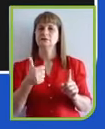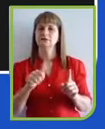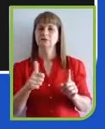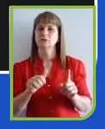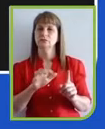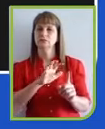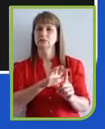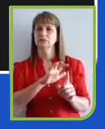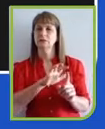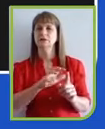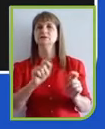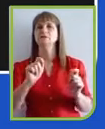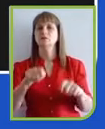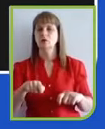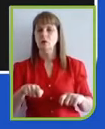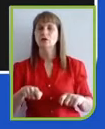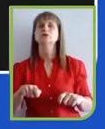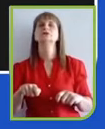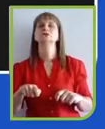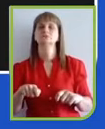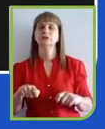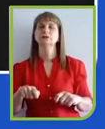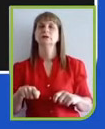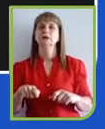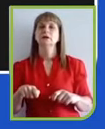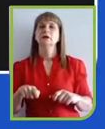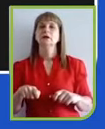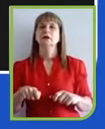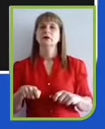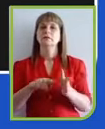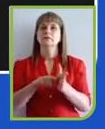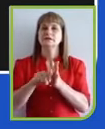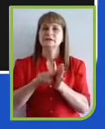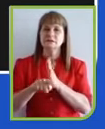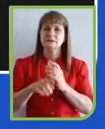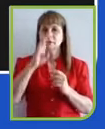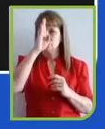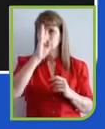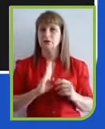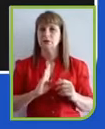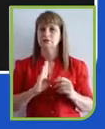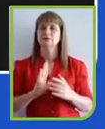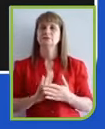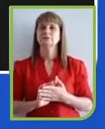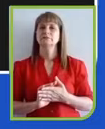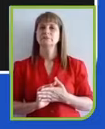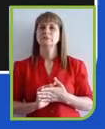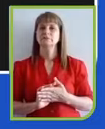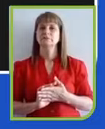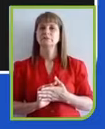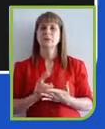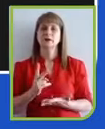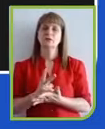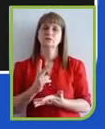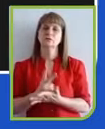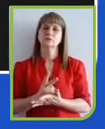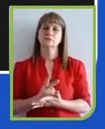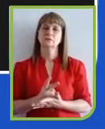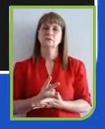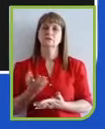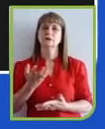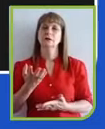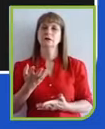gratuitamente. Para seguir na nossa conversa aqui, eu queria propor um